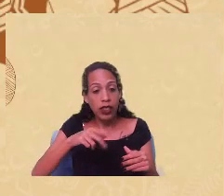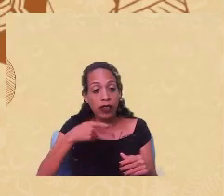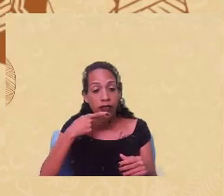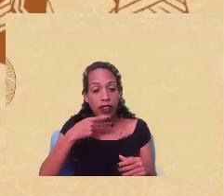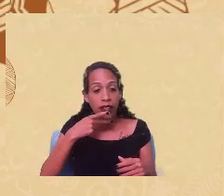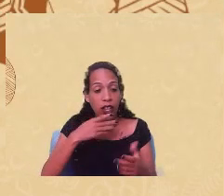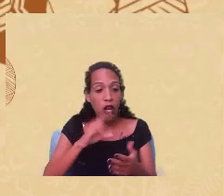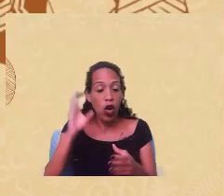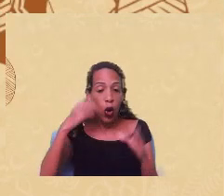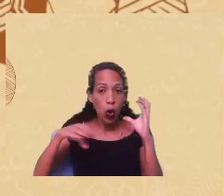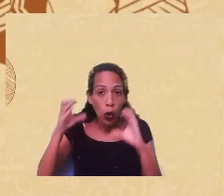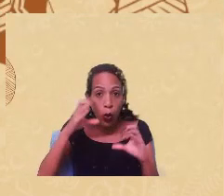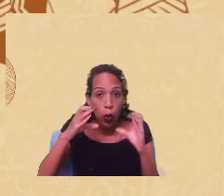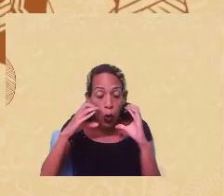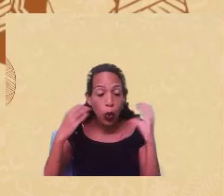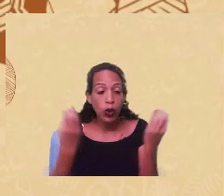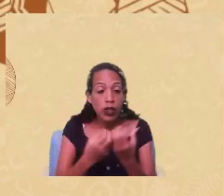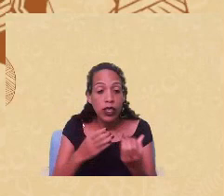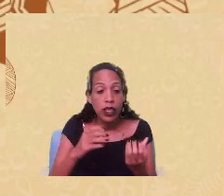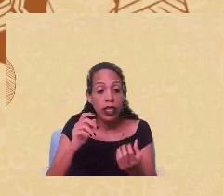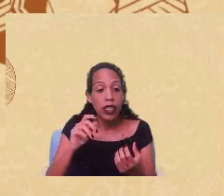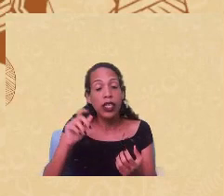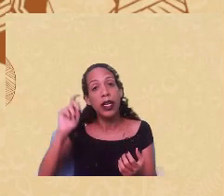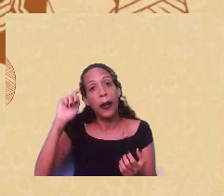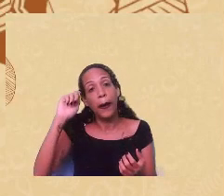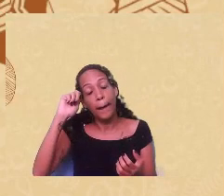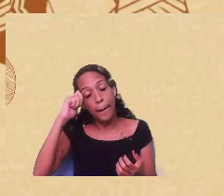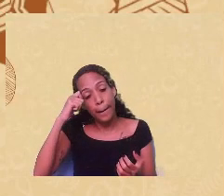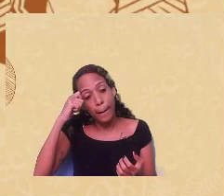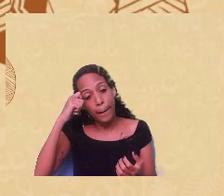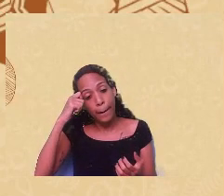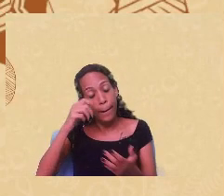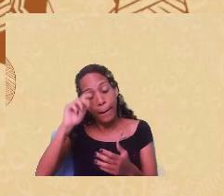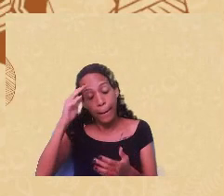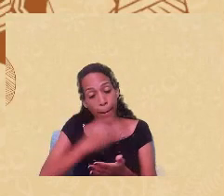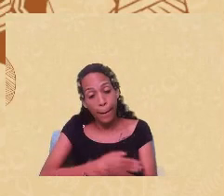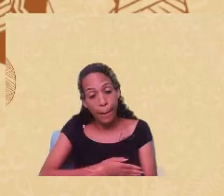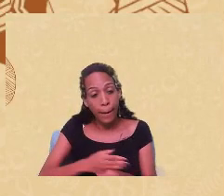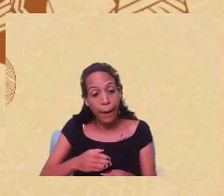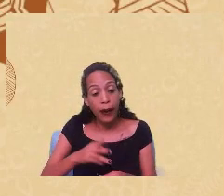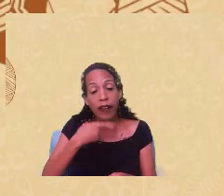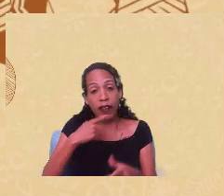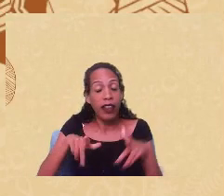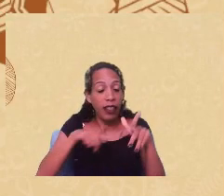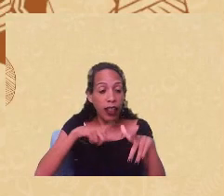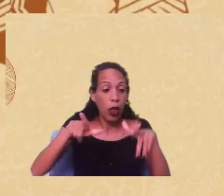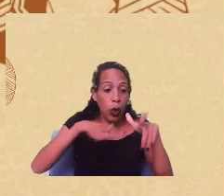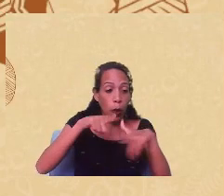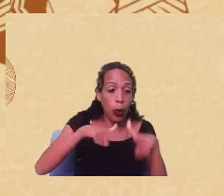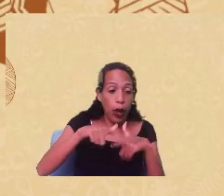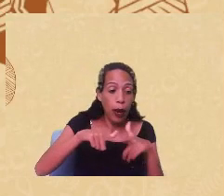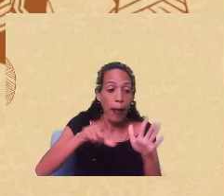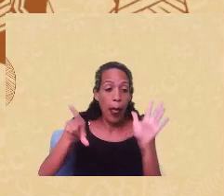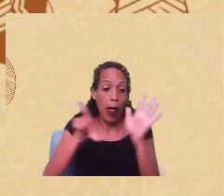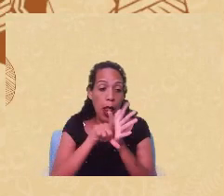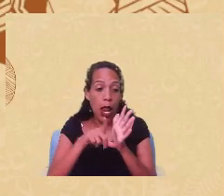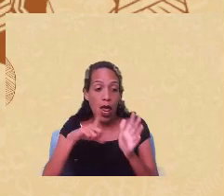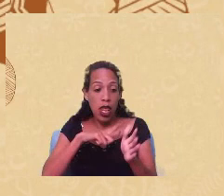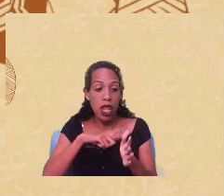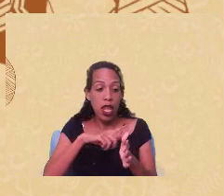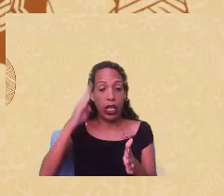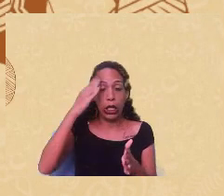tem o conceito de pato narcísico, e eu fui ter o trabalho de ler a tese inteira, para poder entender.